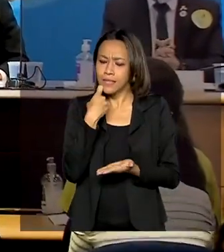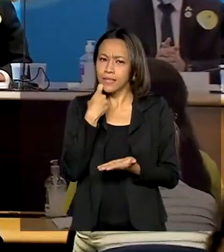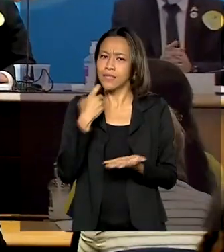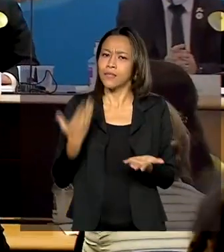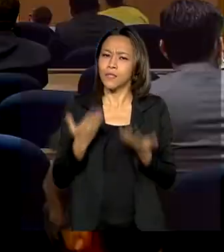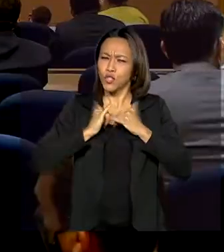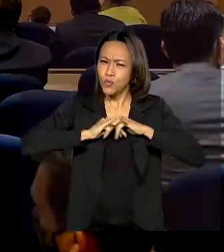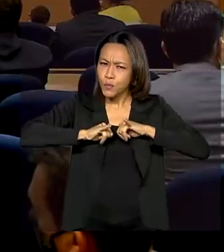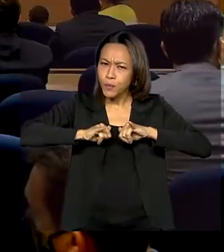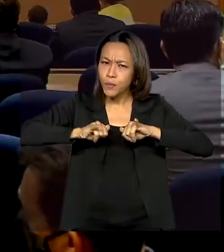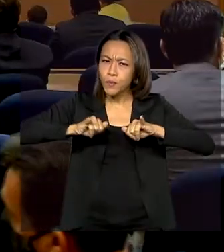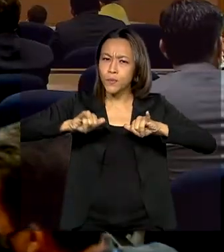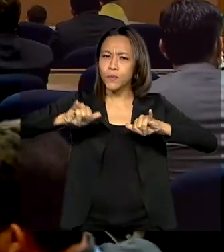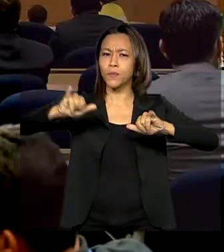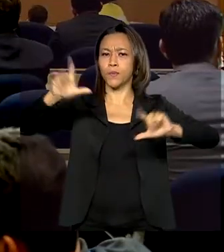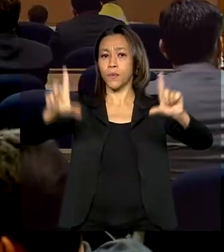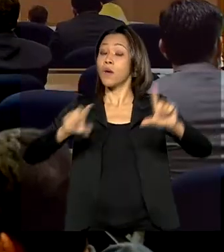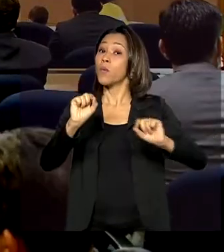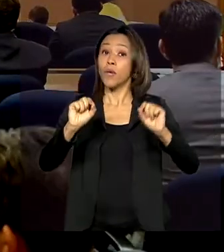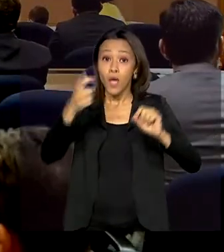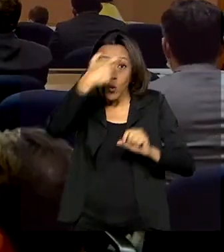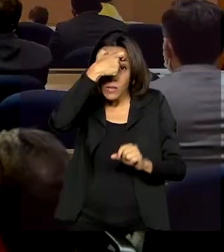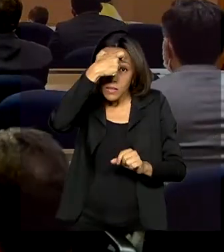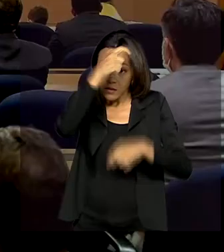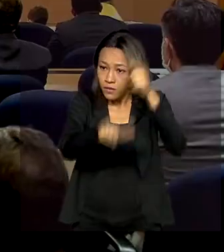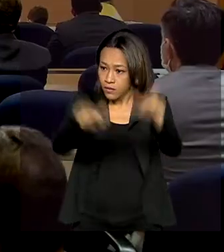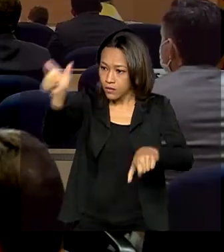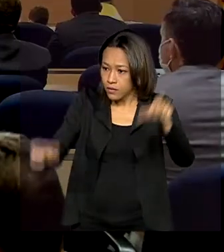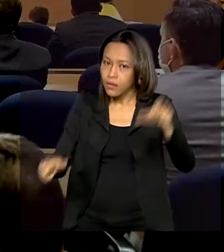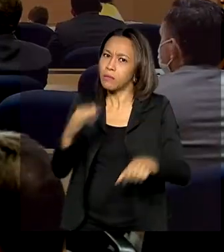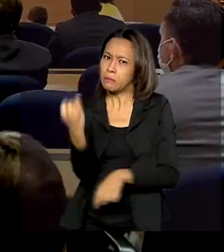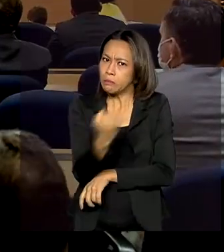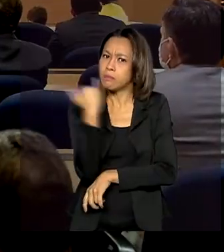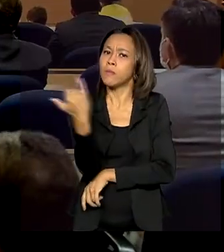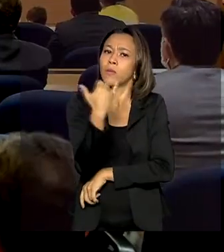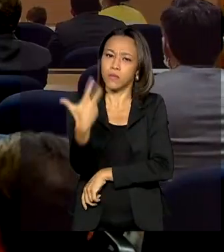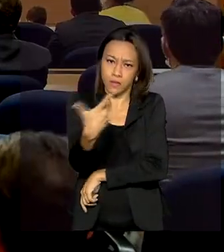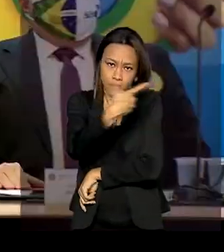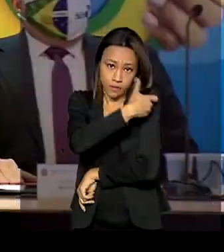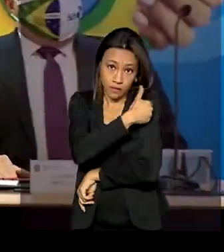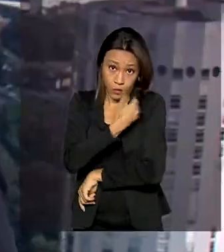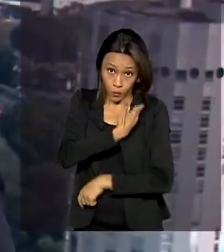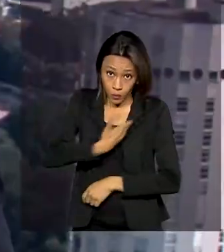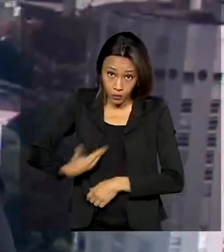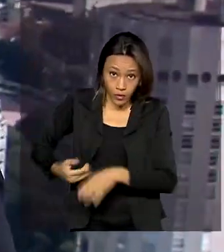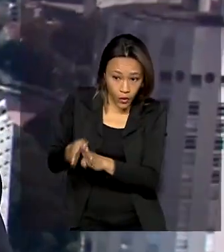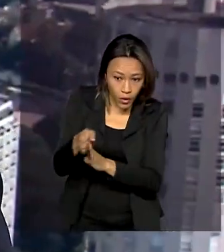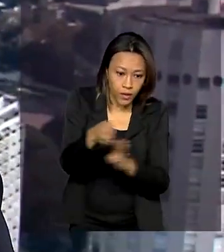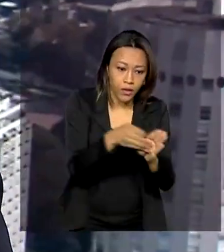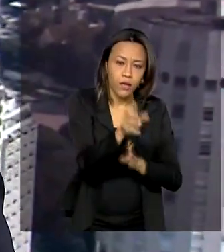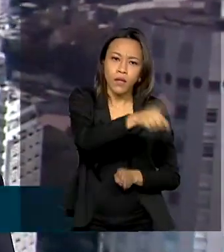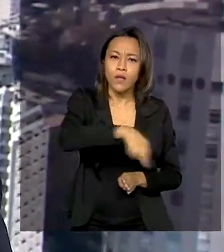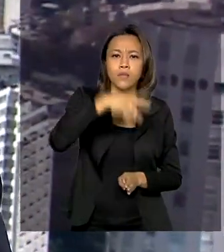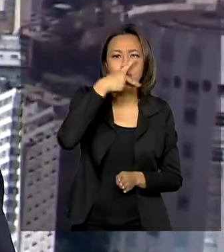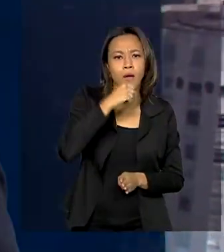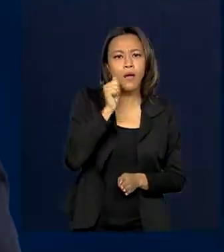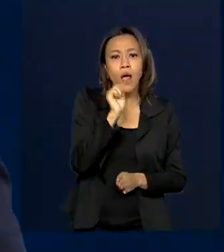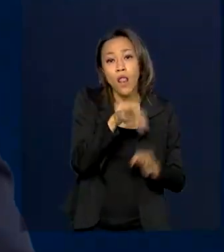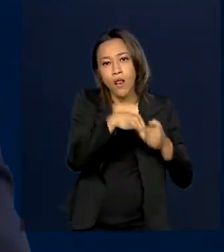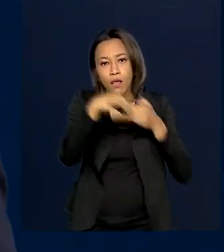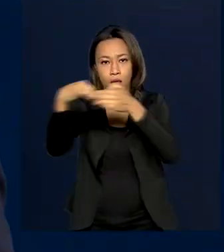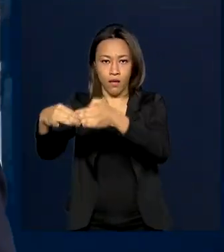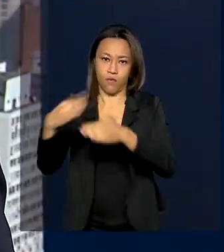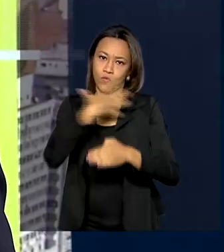para conscientizar a população sobre a importância da vacina. O governo recomenda que os pais levem os filhos aos postos,